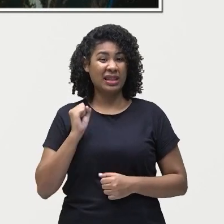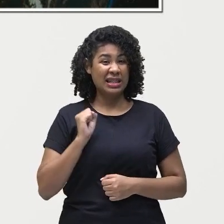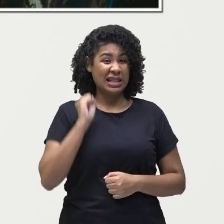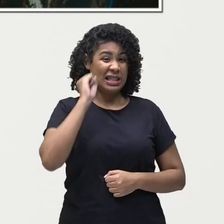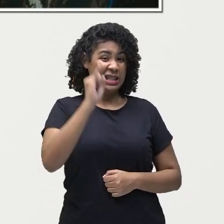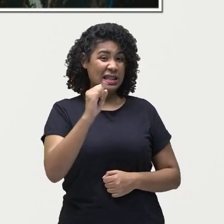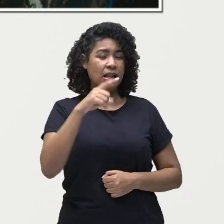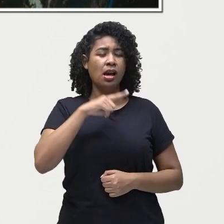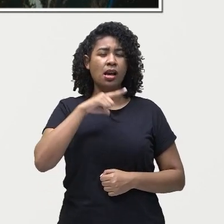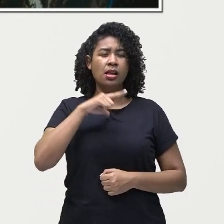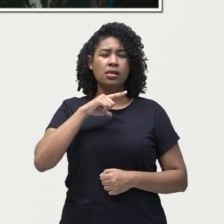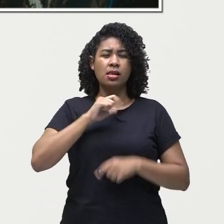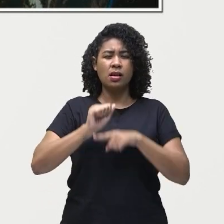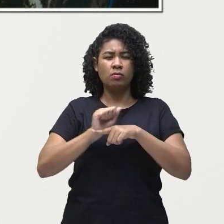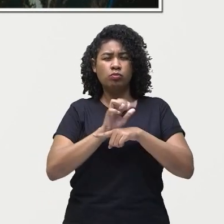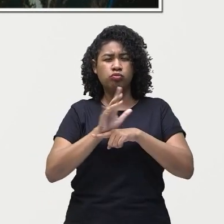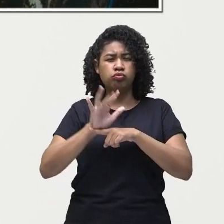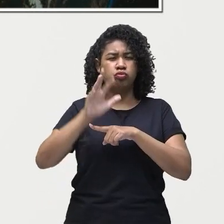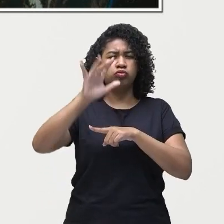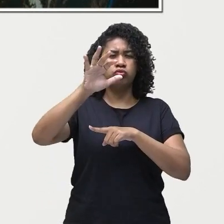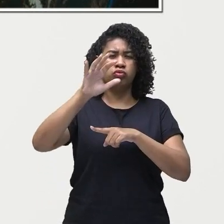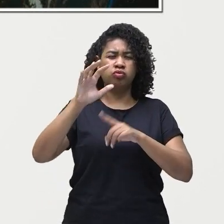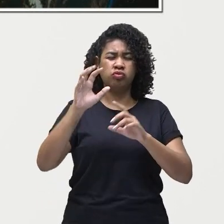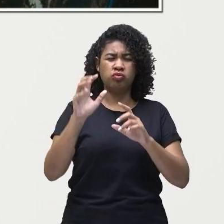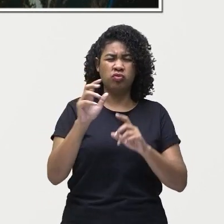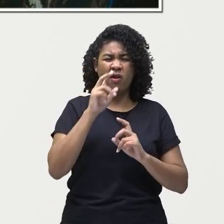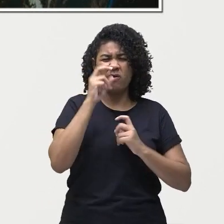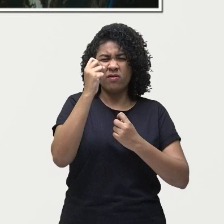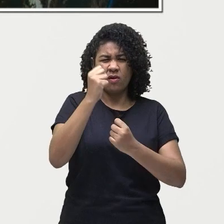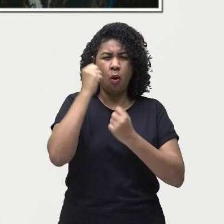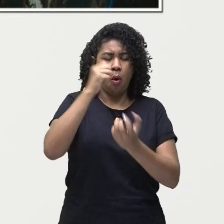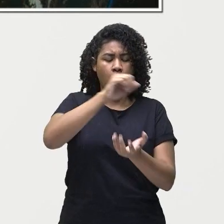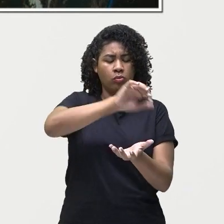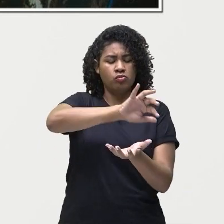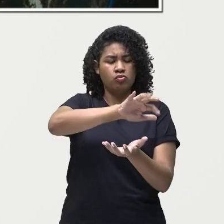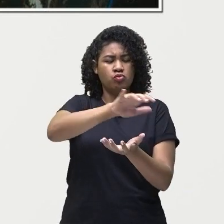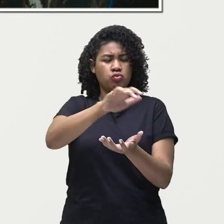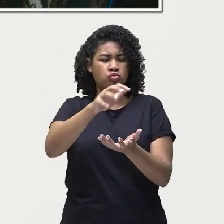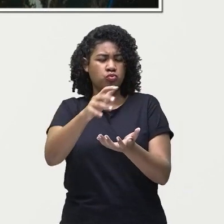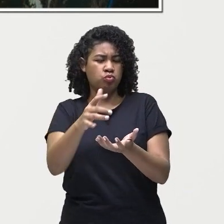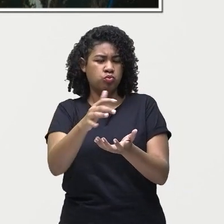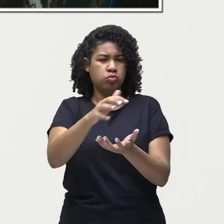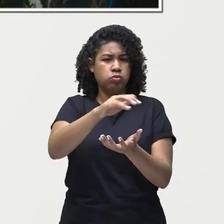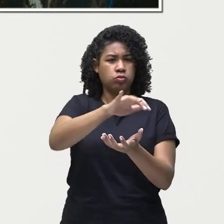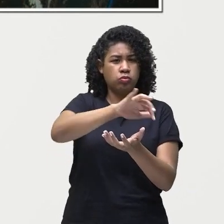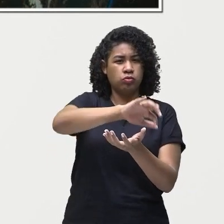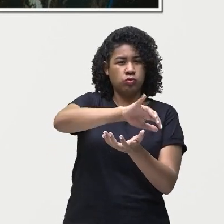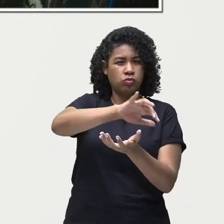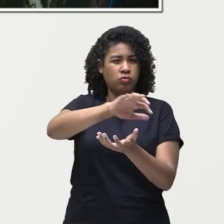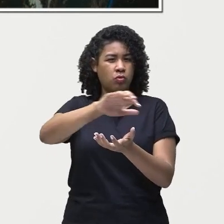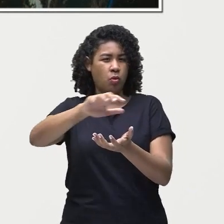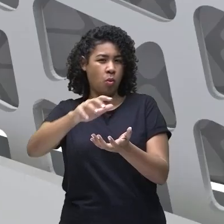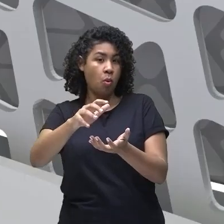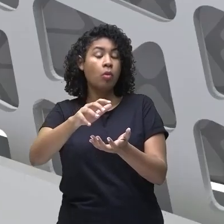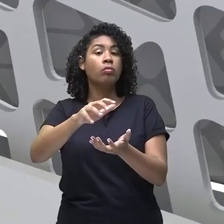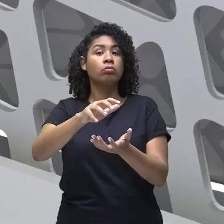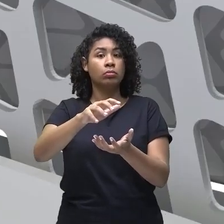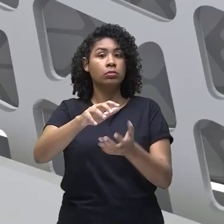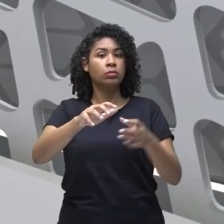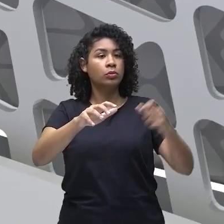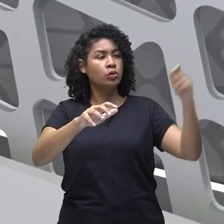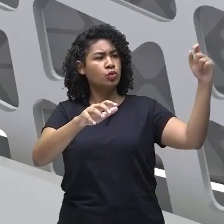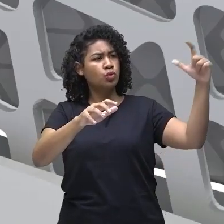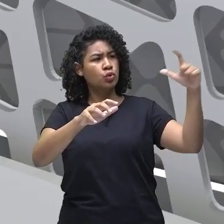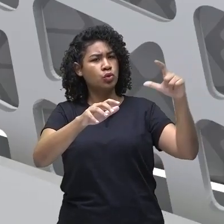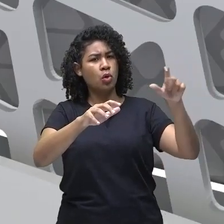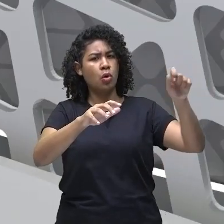esses raios solares se esse esses gases eles começam a ficar mais espessos mais grossos o que acontece esse